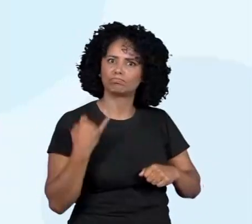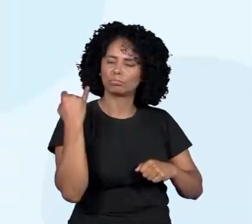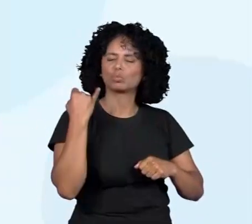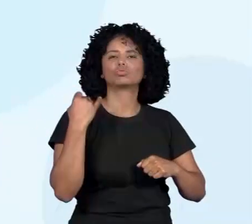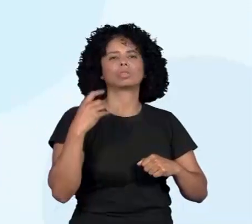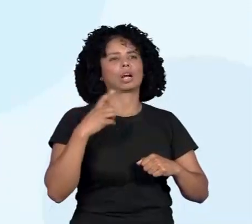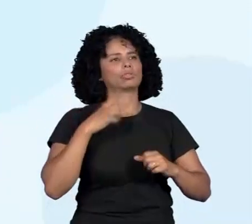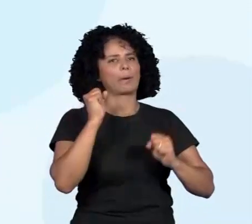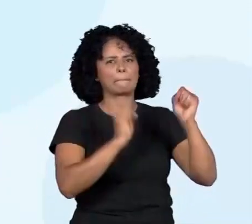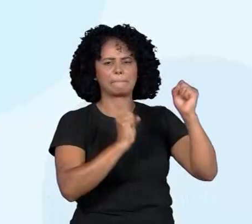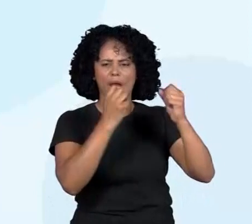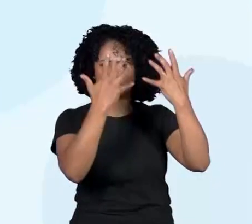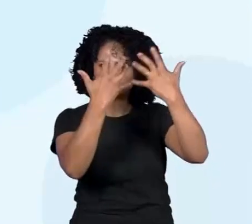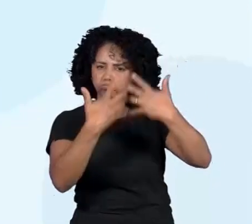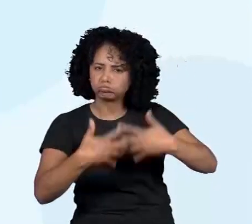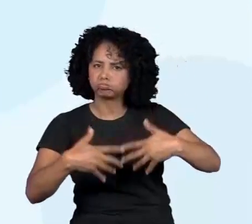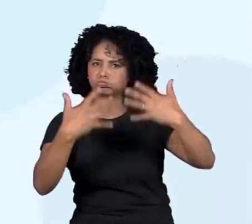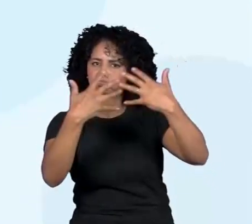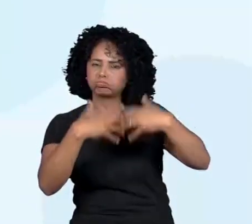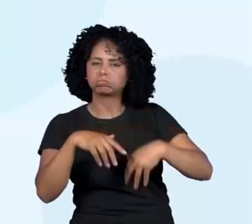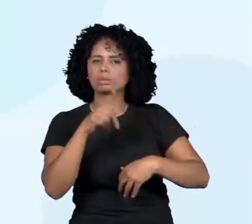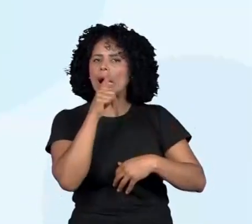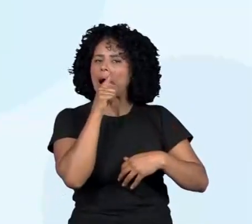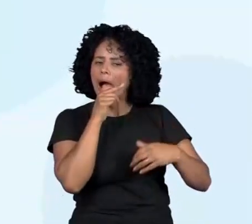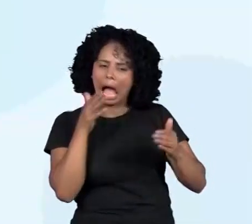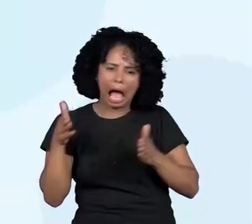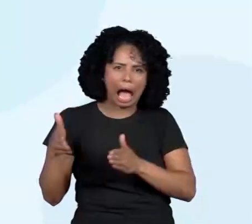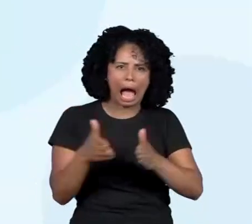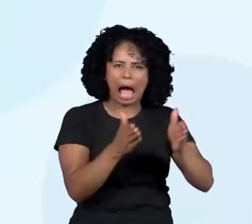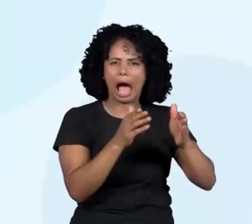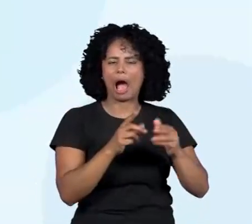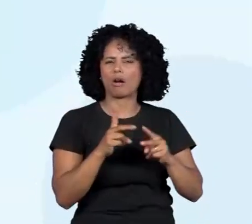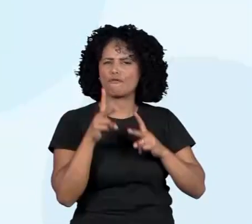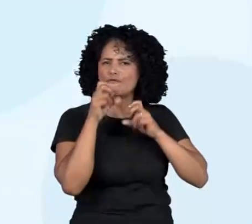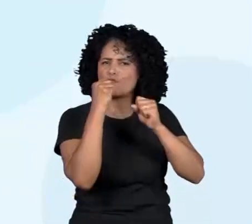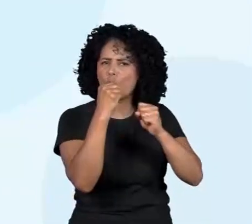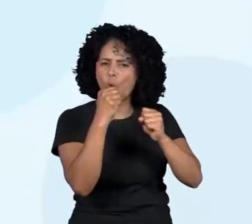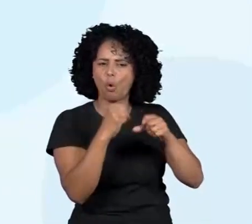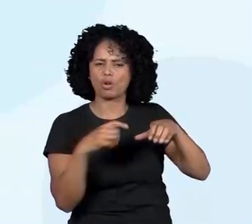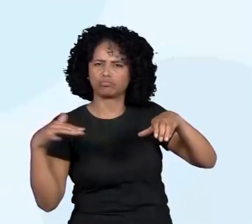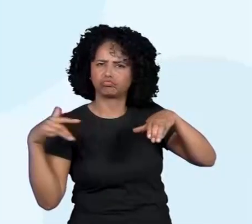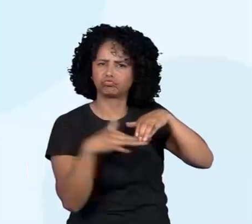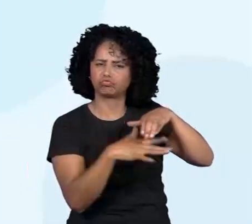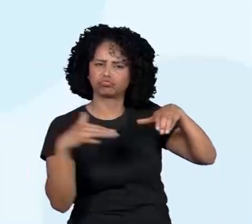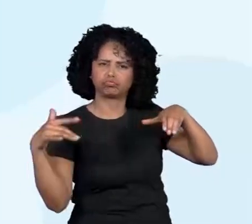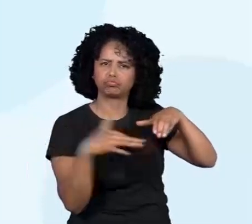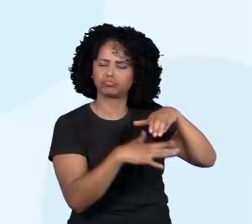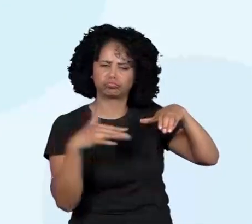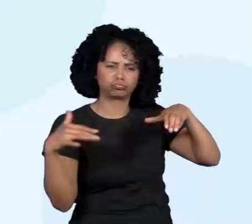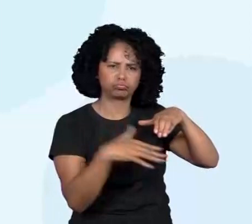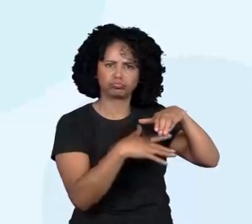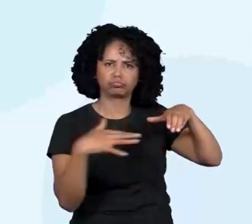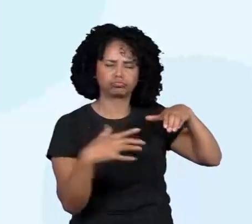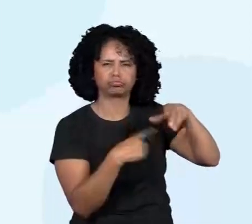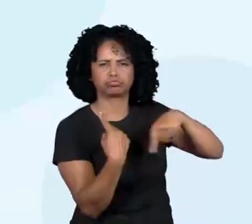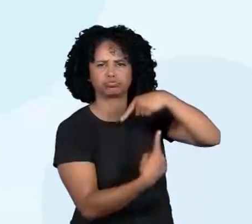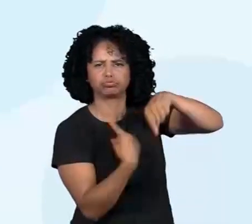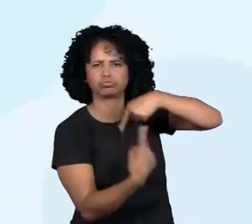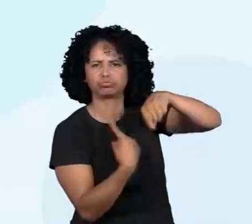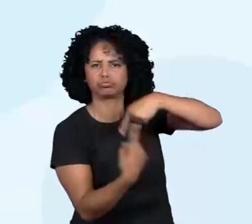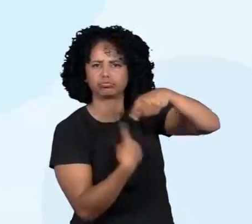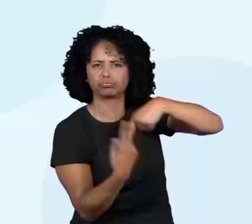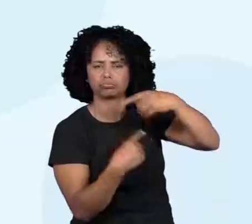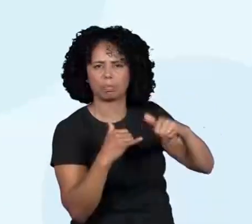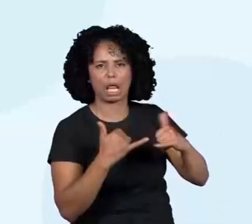mecanismos elétricos, hidráulicos, para poder usar esse recurso natural que é a água como fonte de energia.